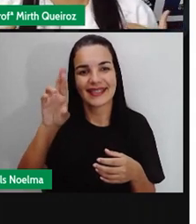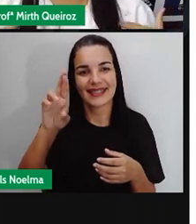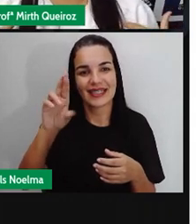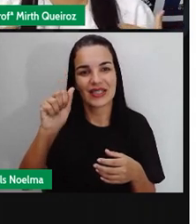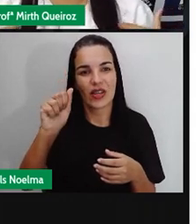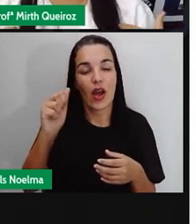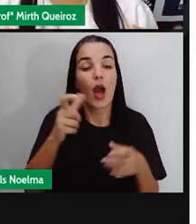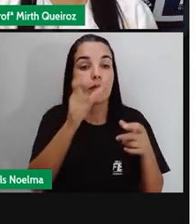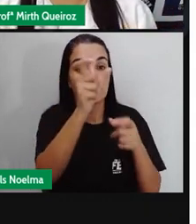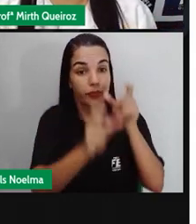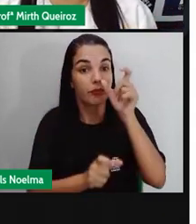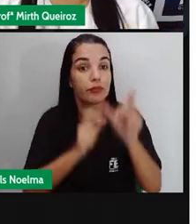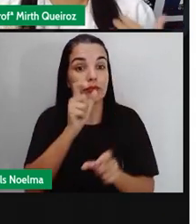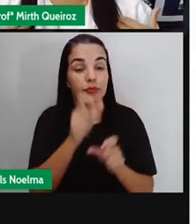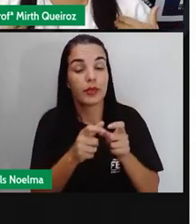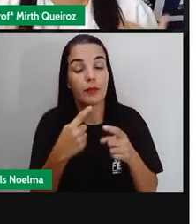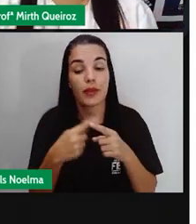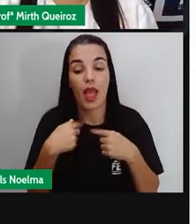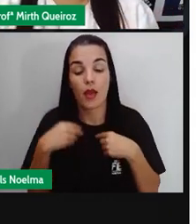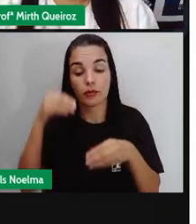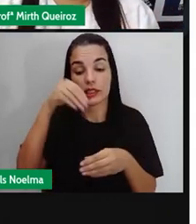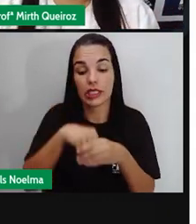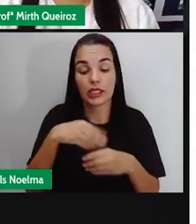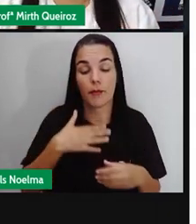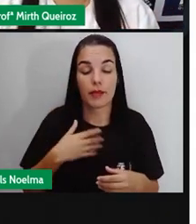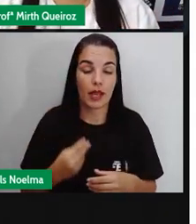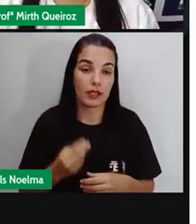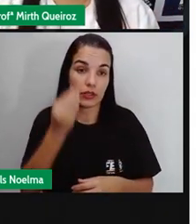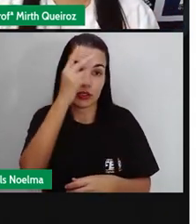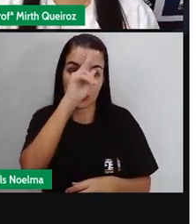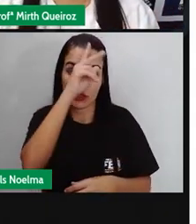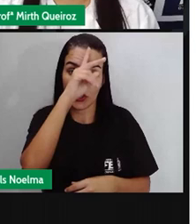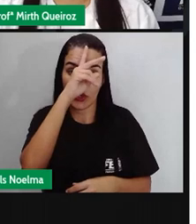Porque eu participo da minha história, eu conto a história da minha vida.